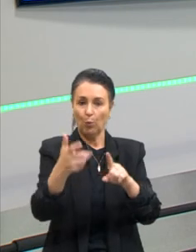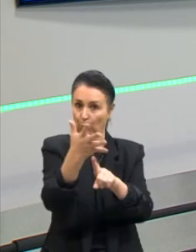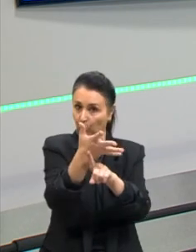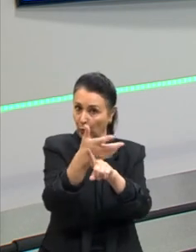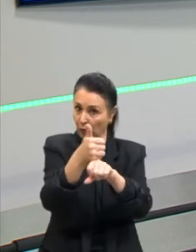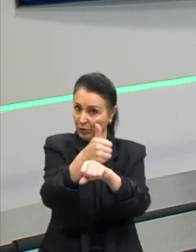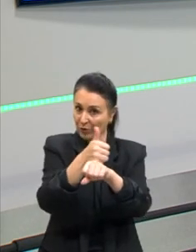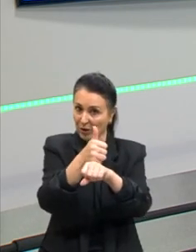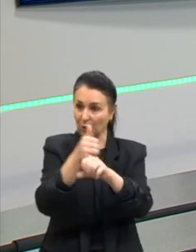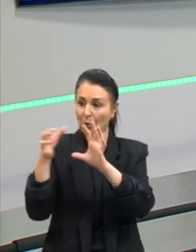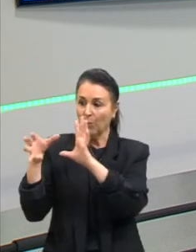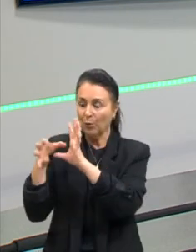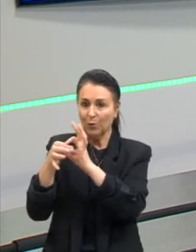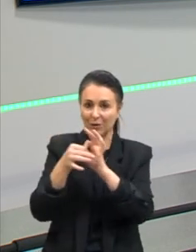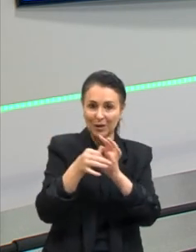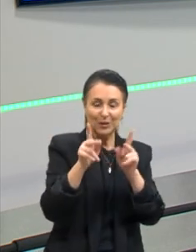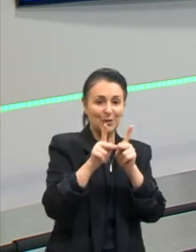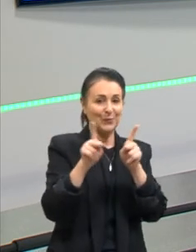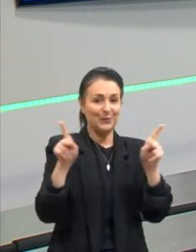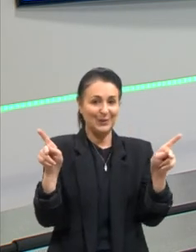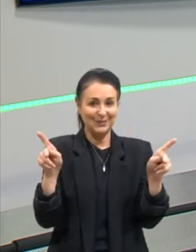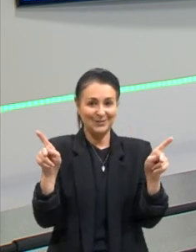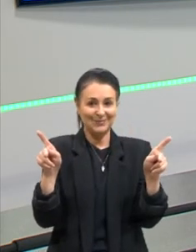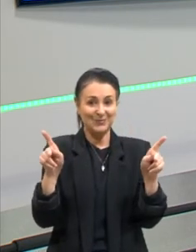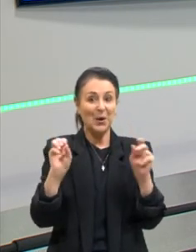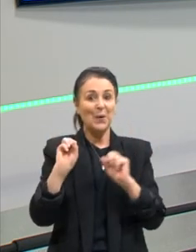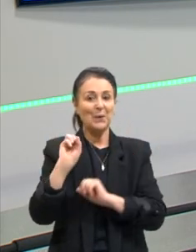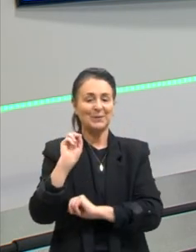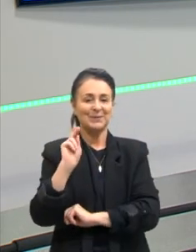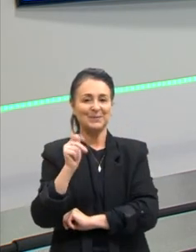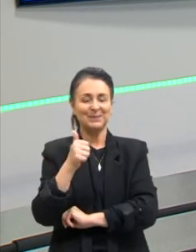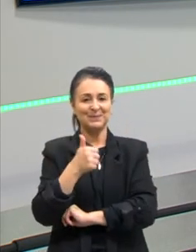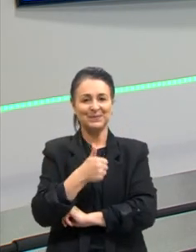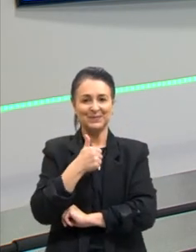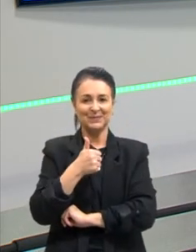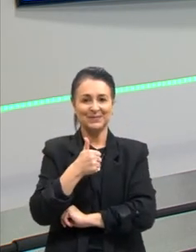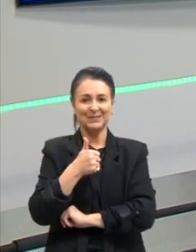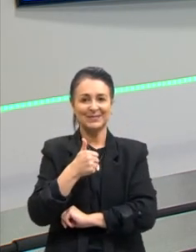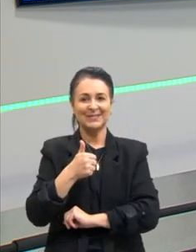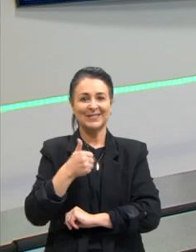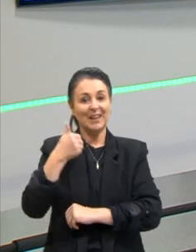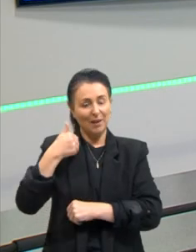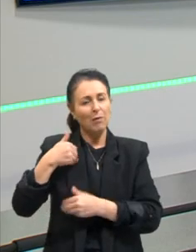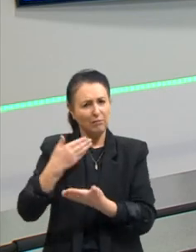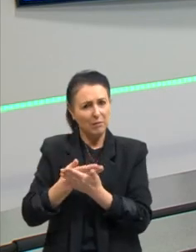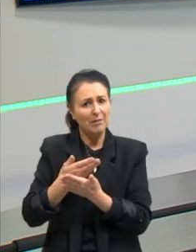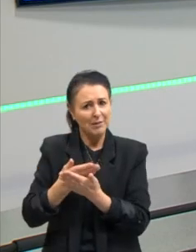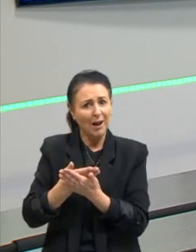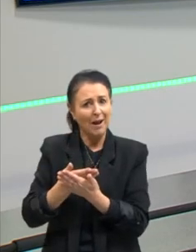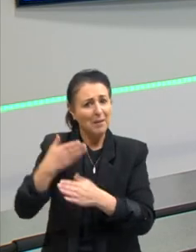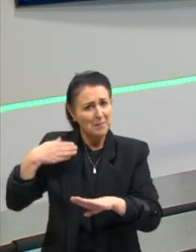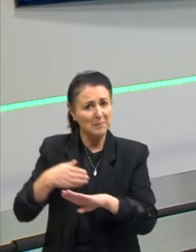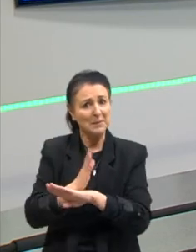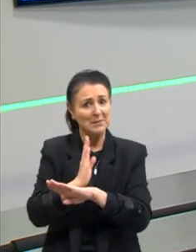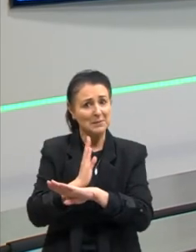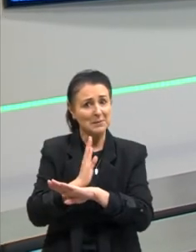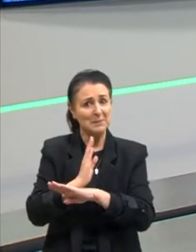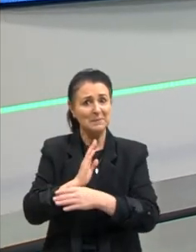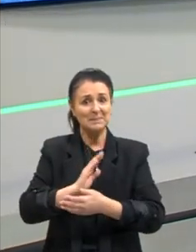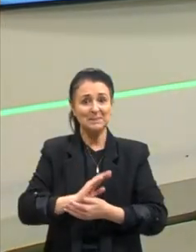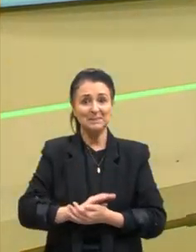o contexto, o período. Certo, pessoal? Então, bora lá estudar, e partiu passar.